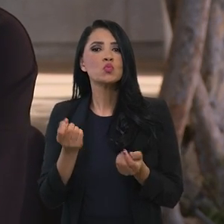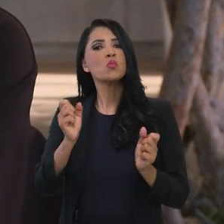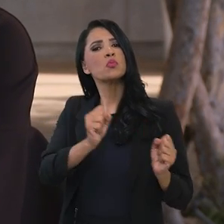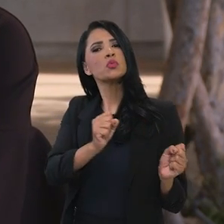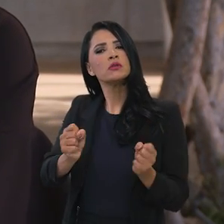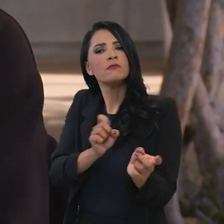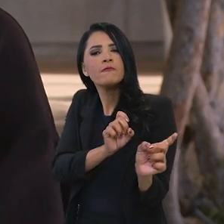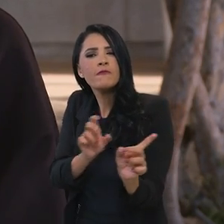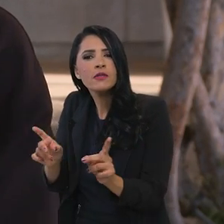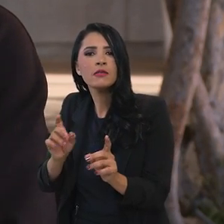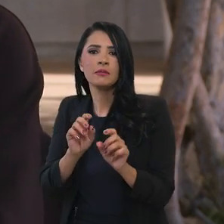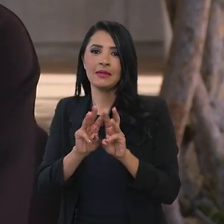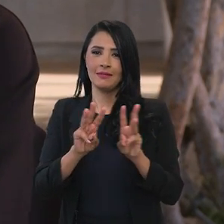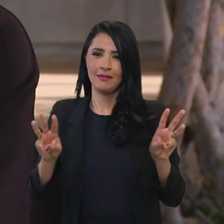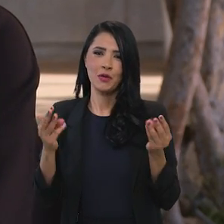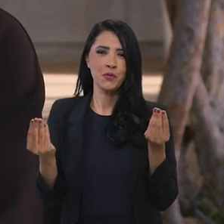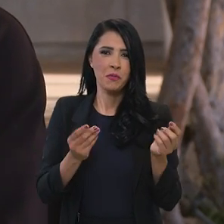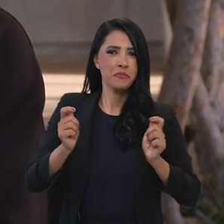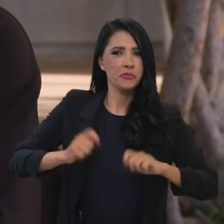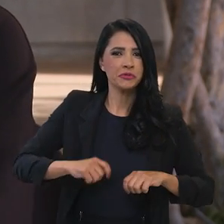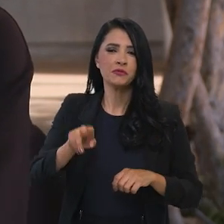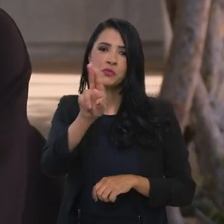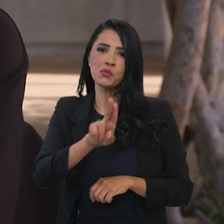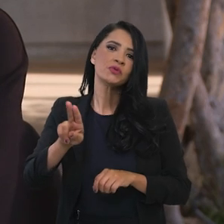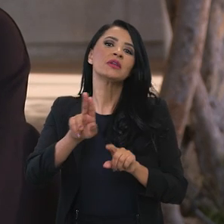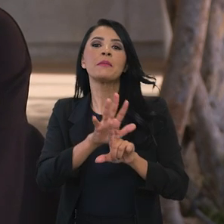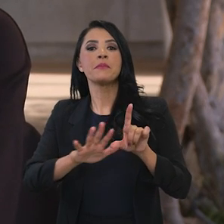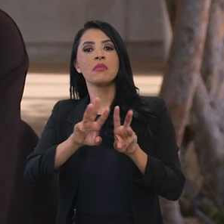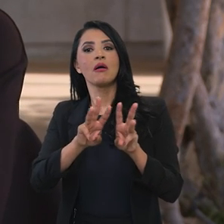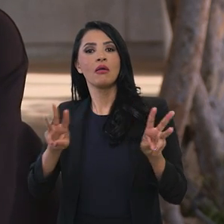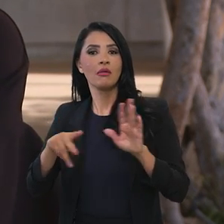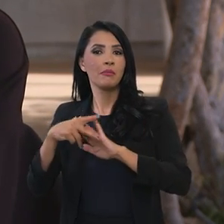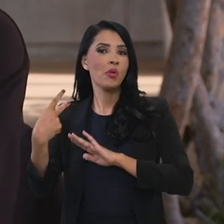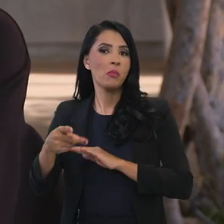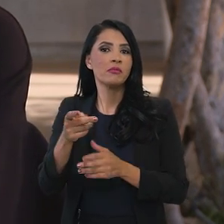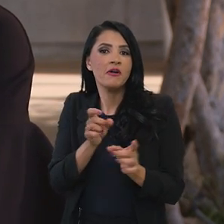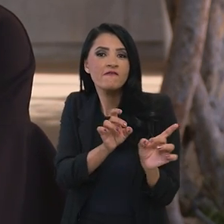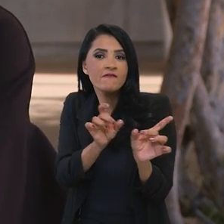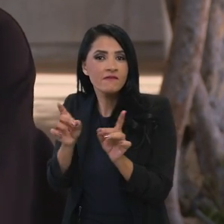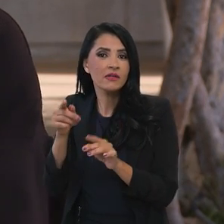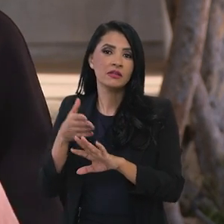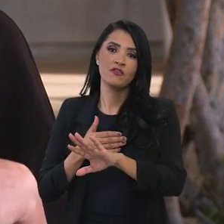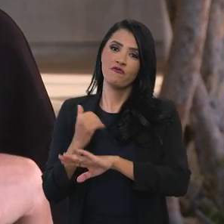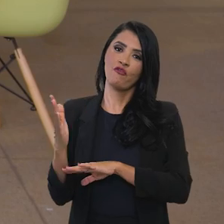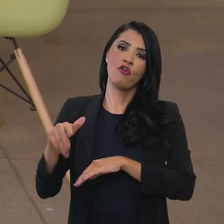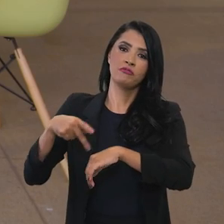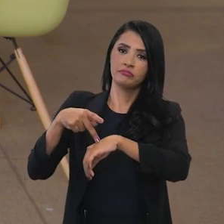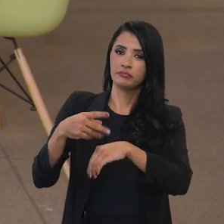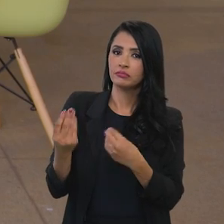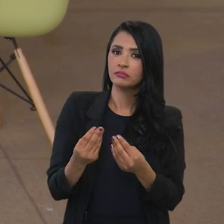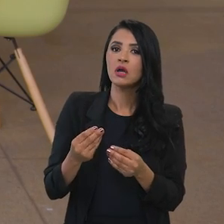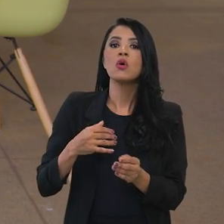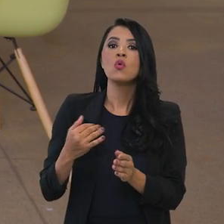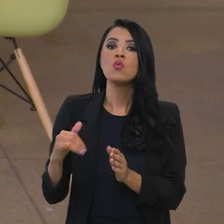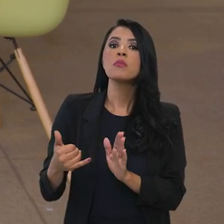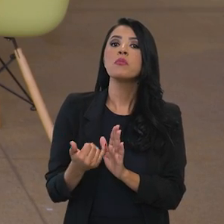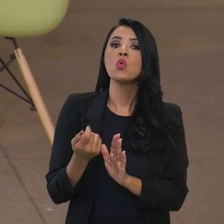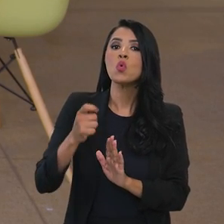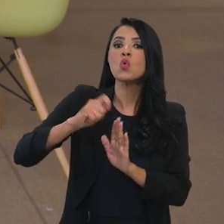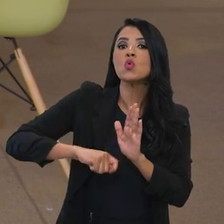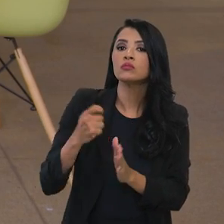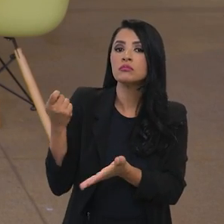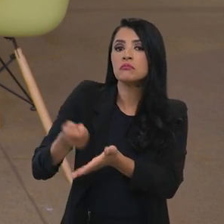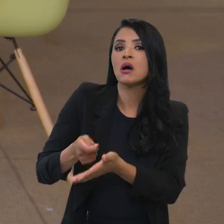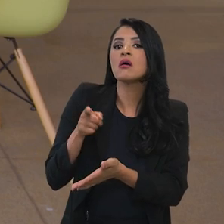entende como preferencial, como ela conhece os canais de distribuição adequados para o produto dela, então, isso tudo faz parte desse